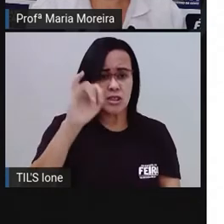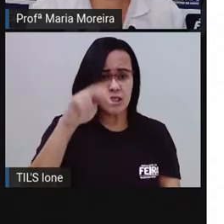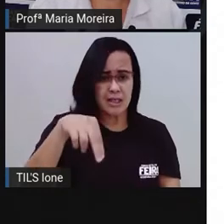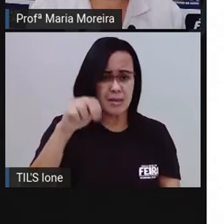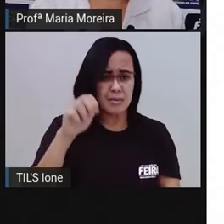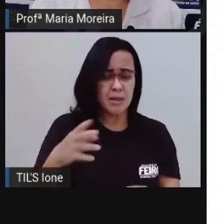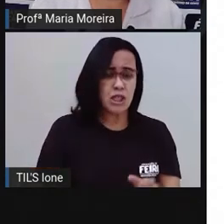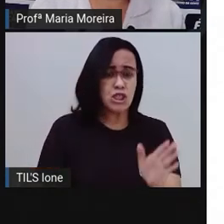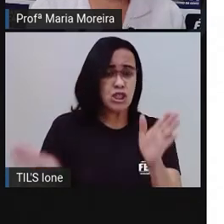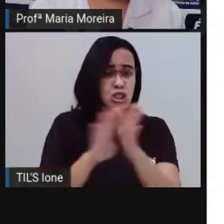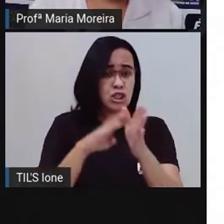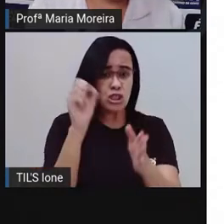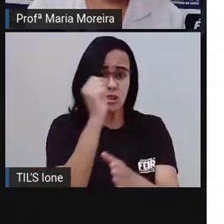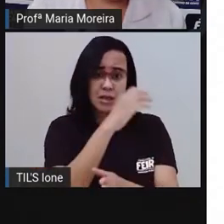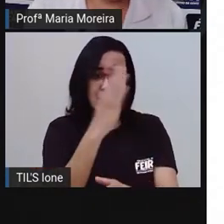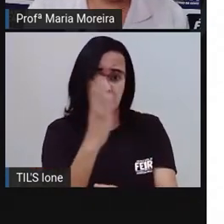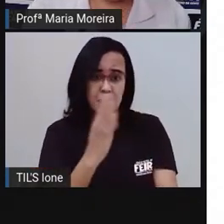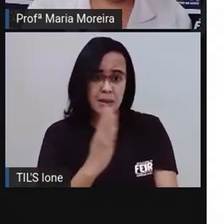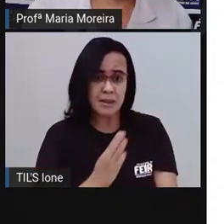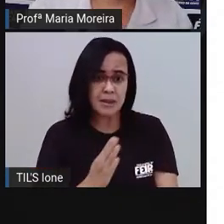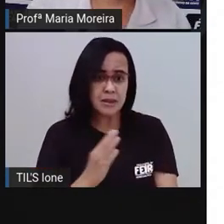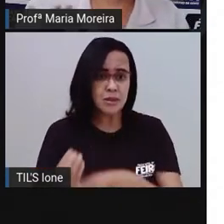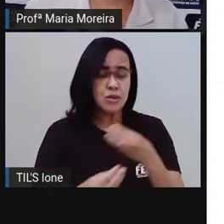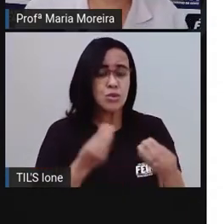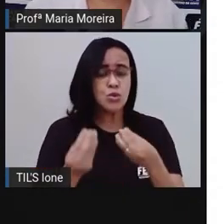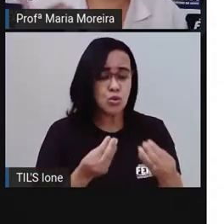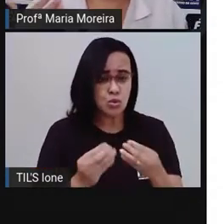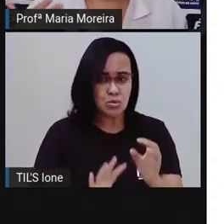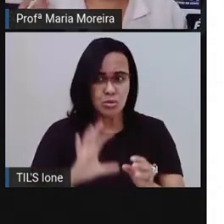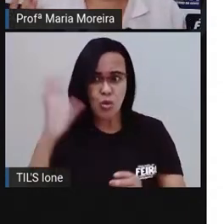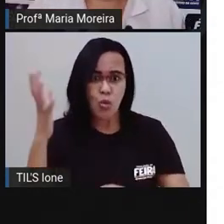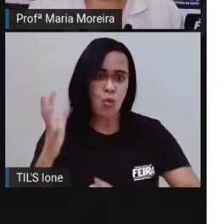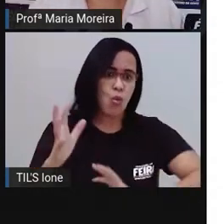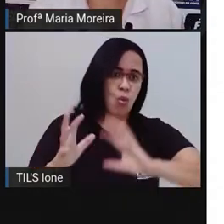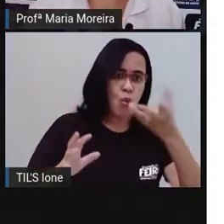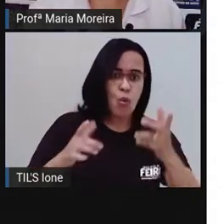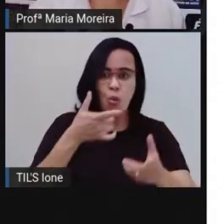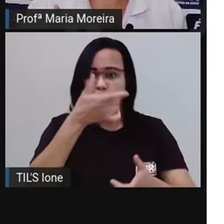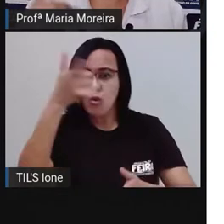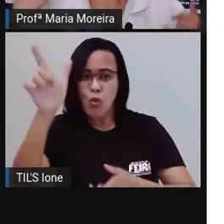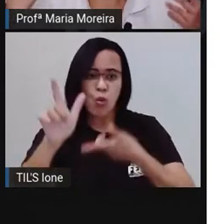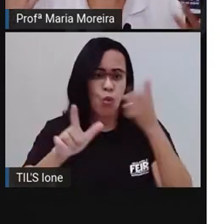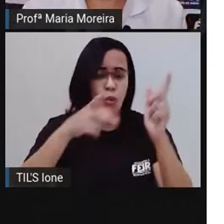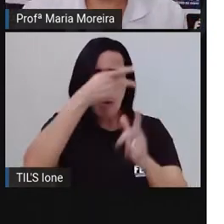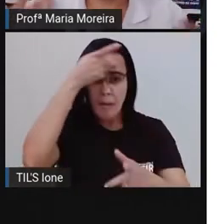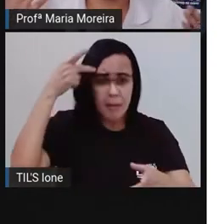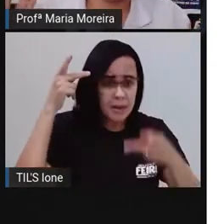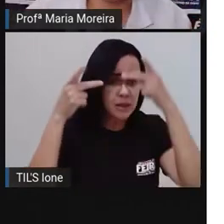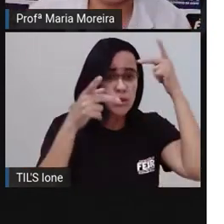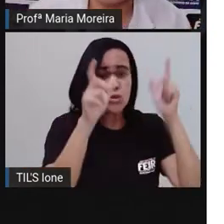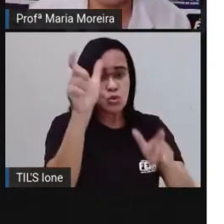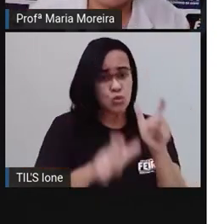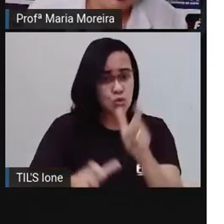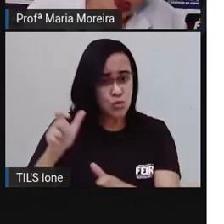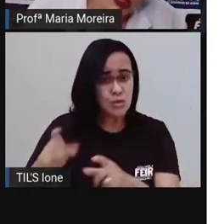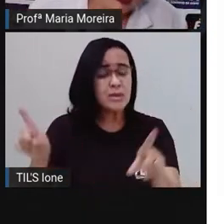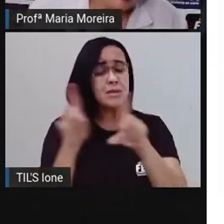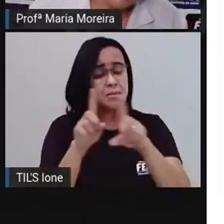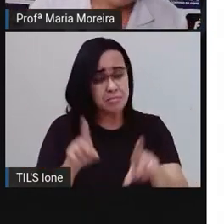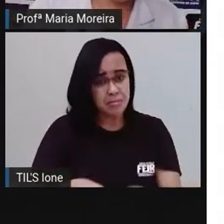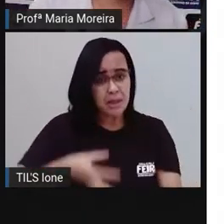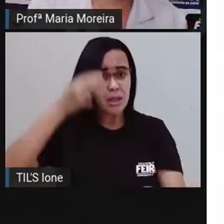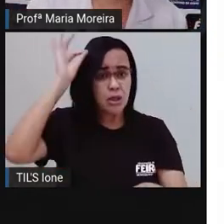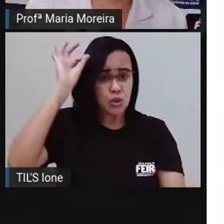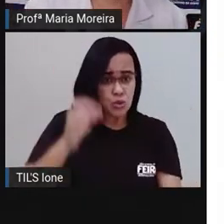O que não aconteceu apenas com ele? Aconteceu aí com outras crianças, jovens, adultos, senhores.